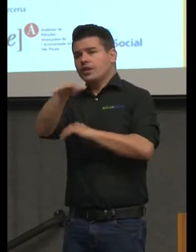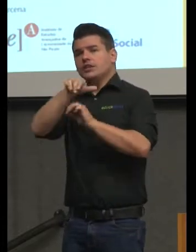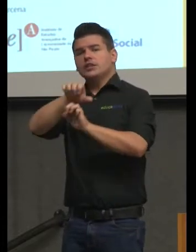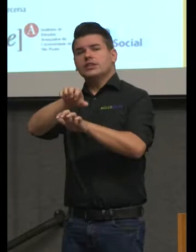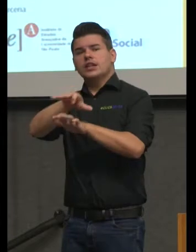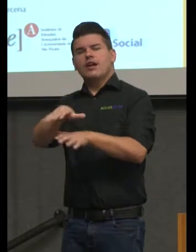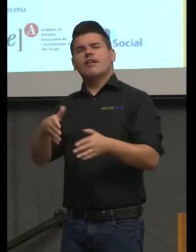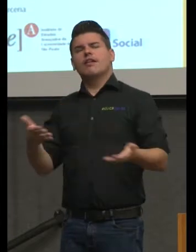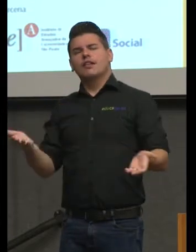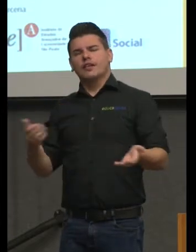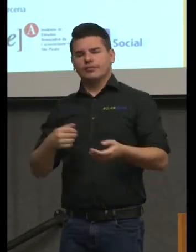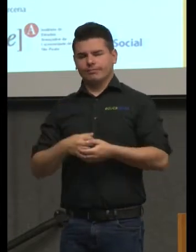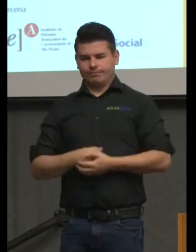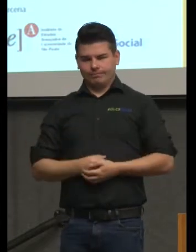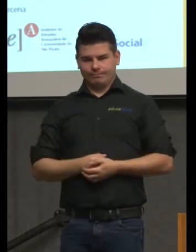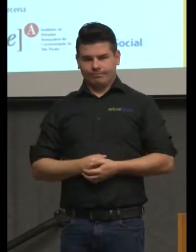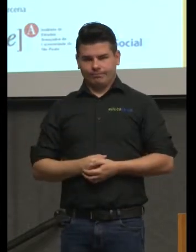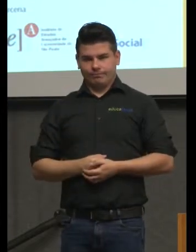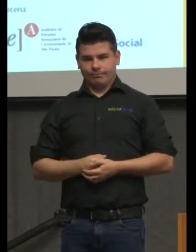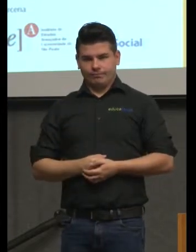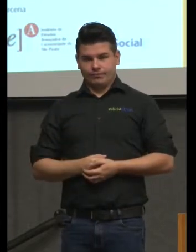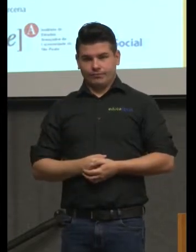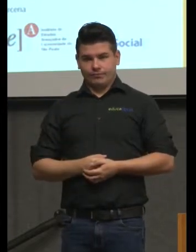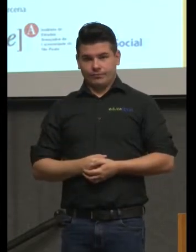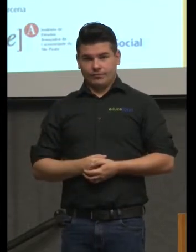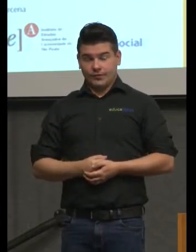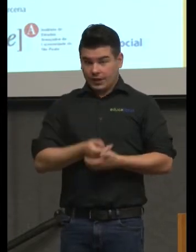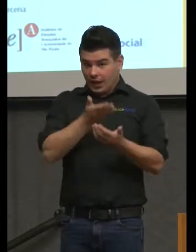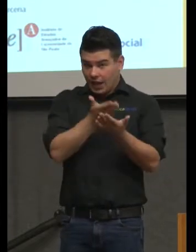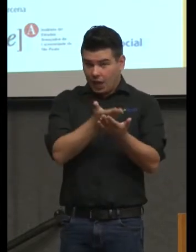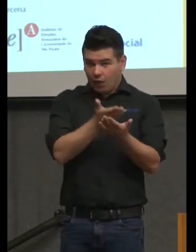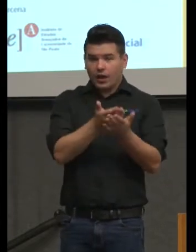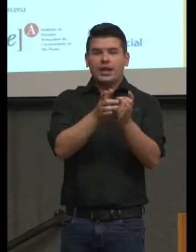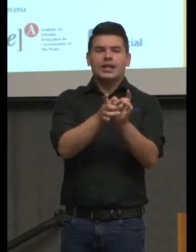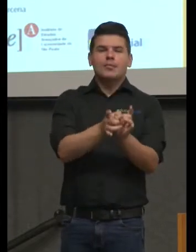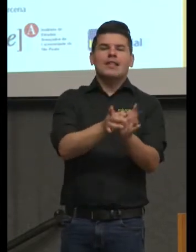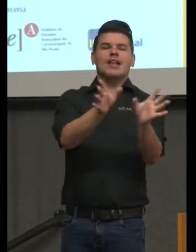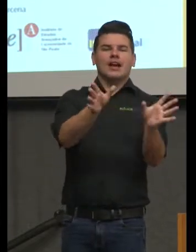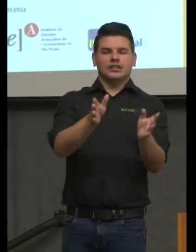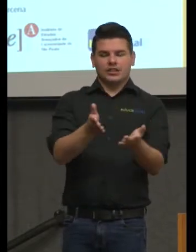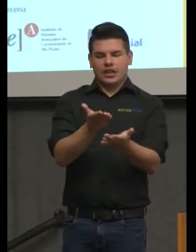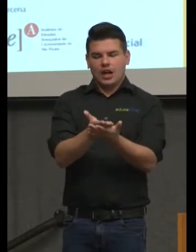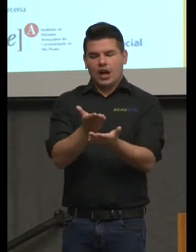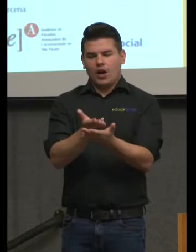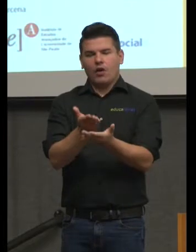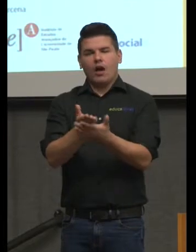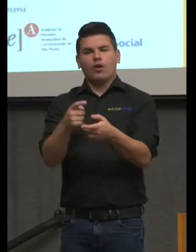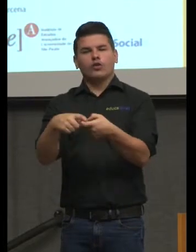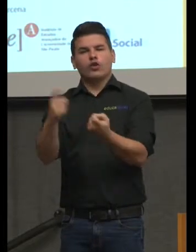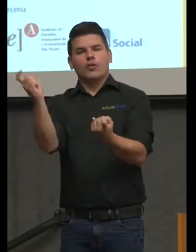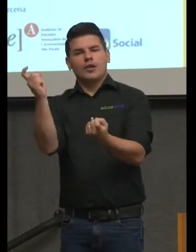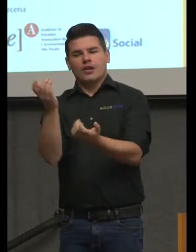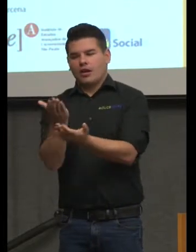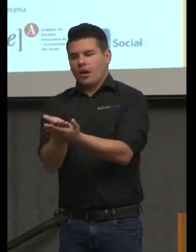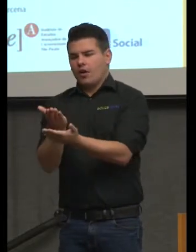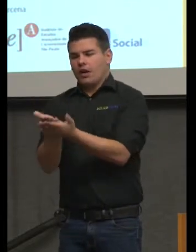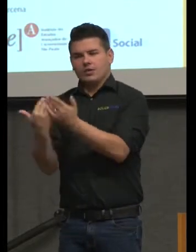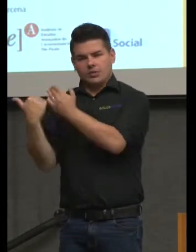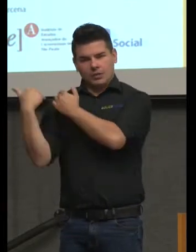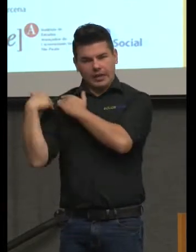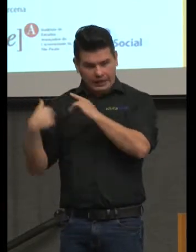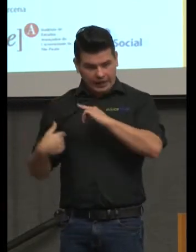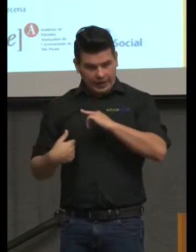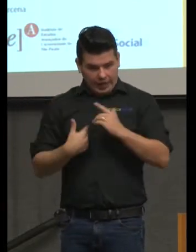não existe aula de liberdade, aula de autonomia, aula de responsabilidade, ela tem que ser